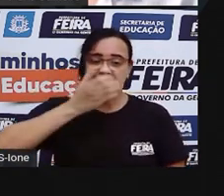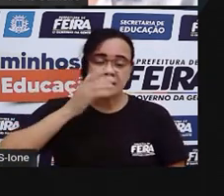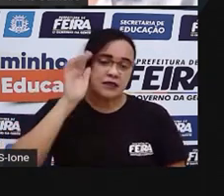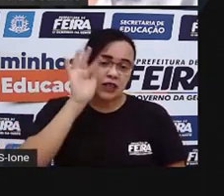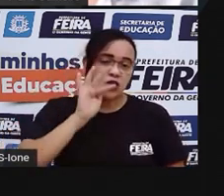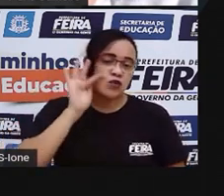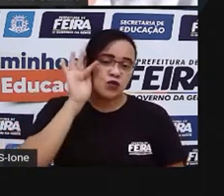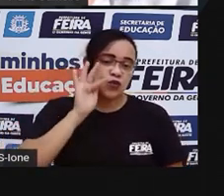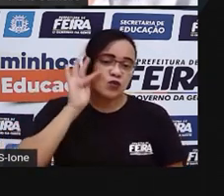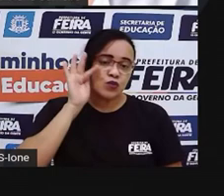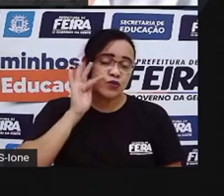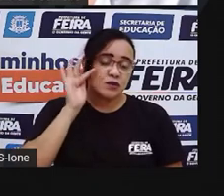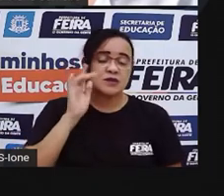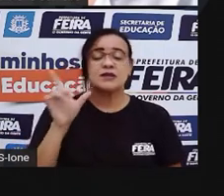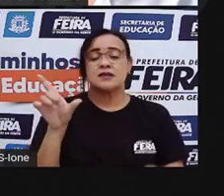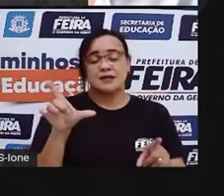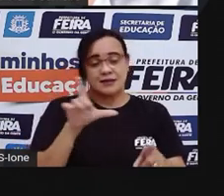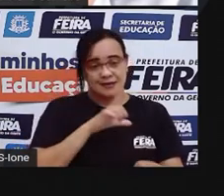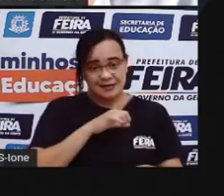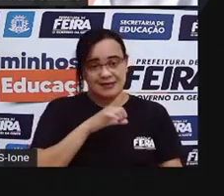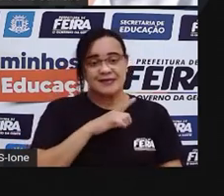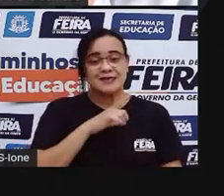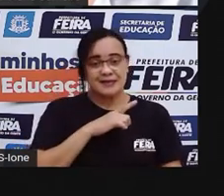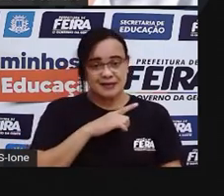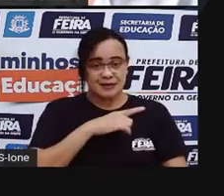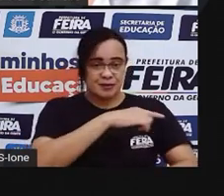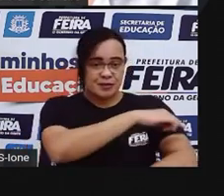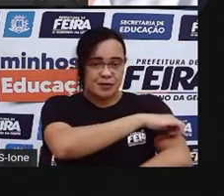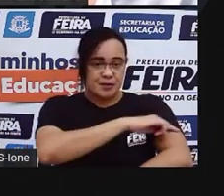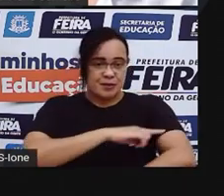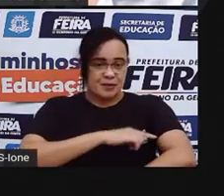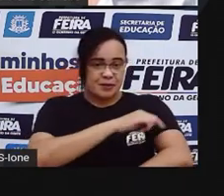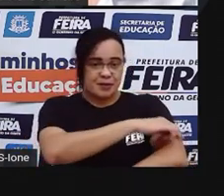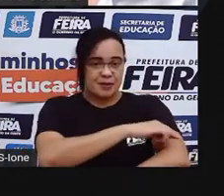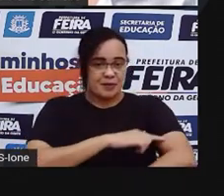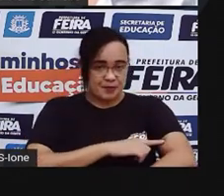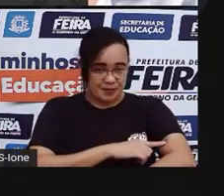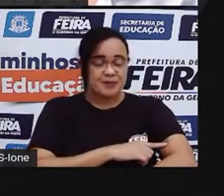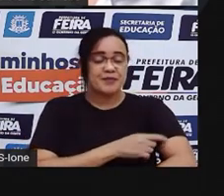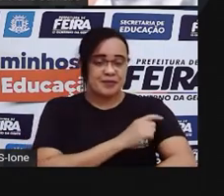saborosa E tem a manga Da camisa Certo?